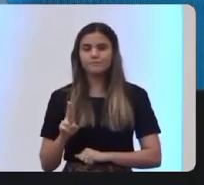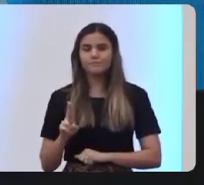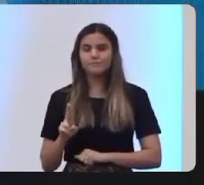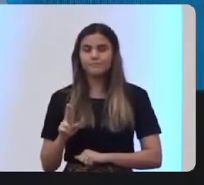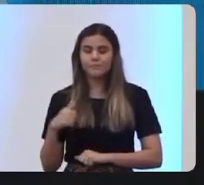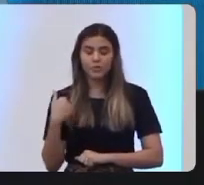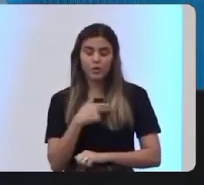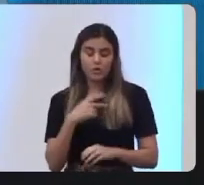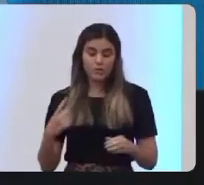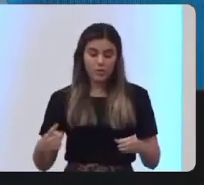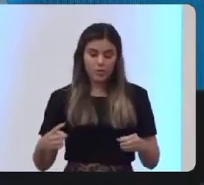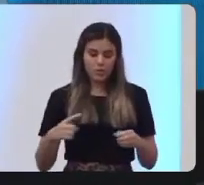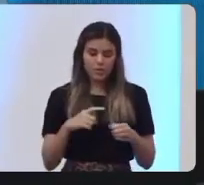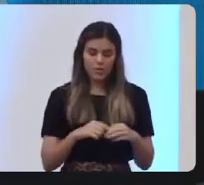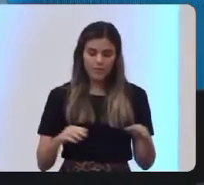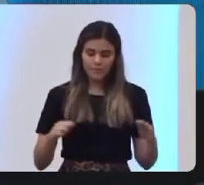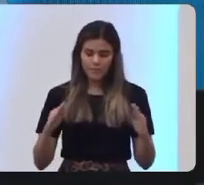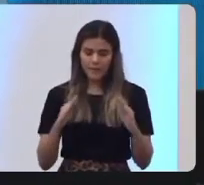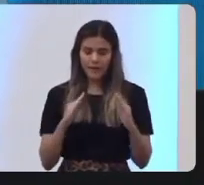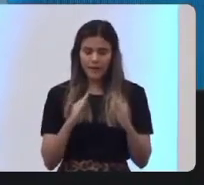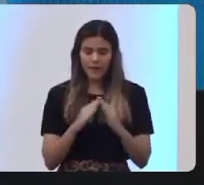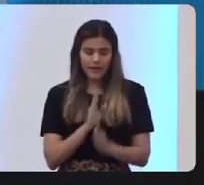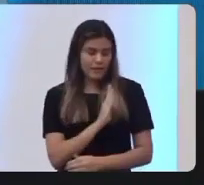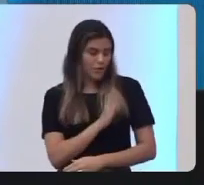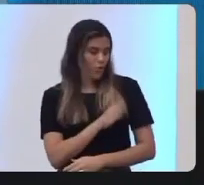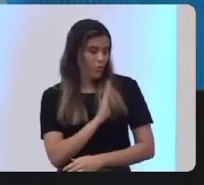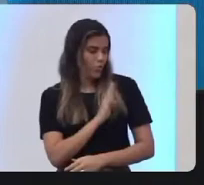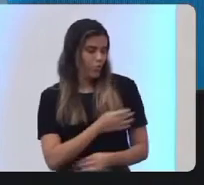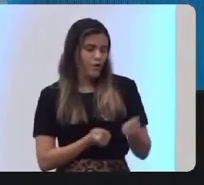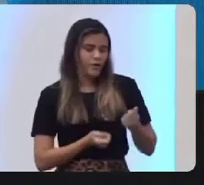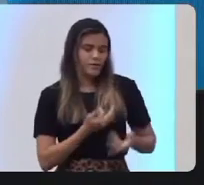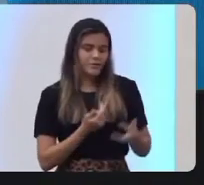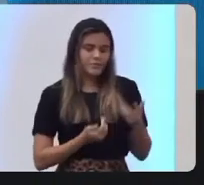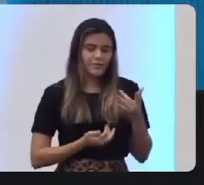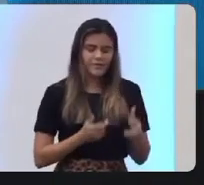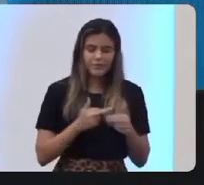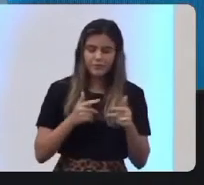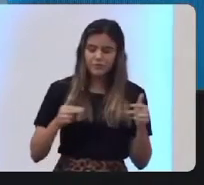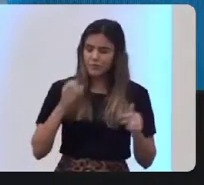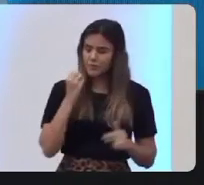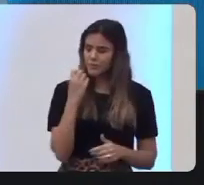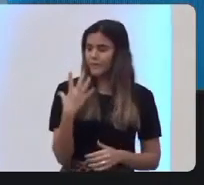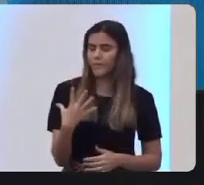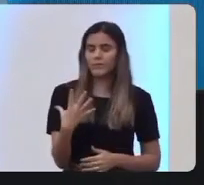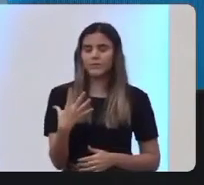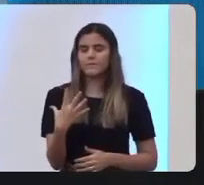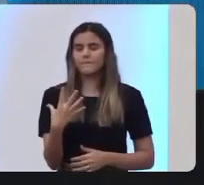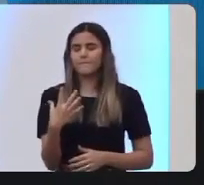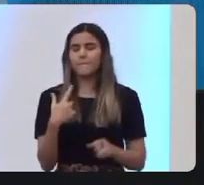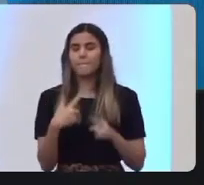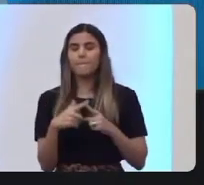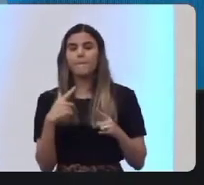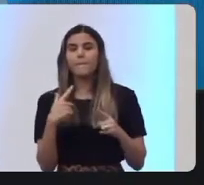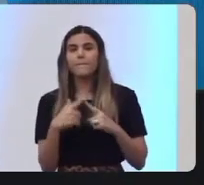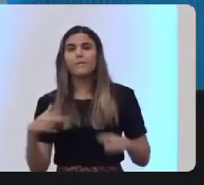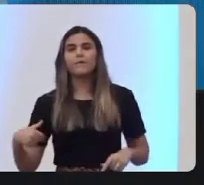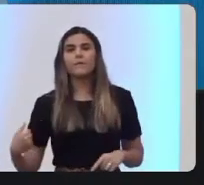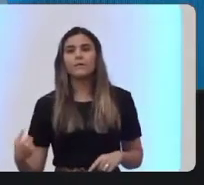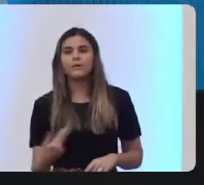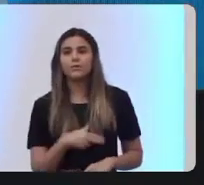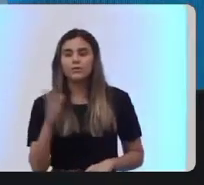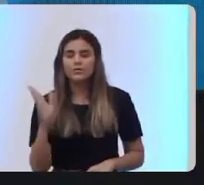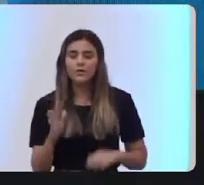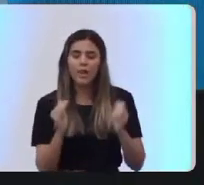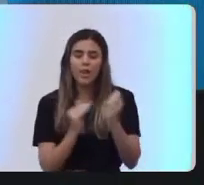para casa, Senhor, com o nosso coração fervendo de coisas boas. Porque, Senhor, nós já louvamos o